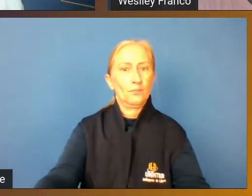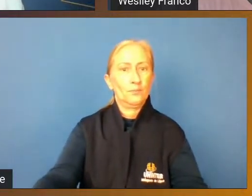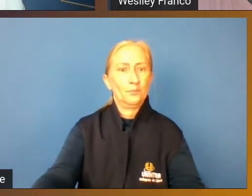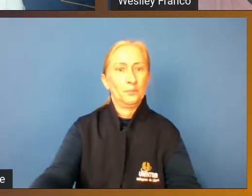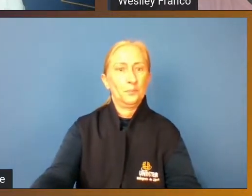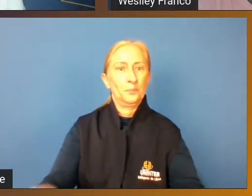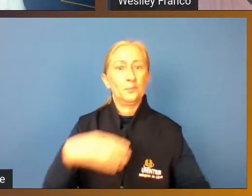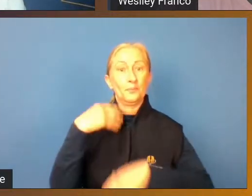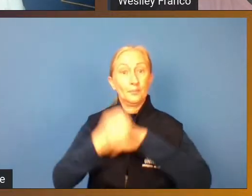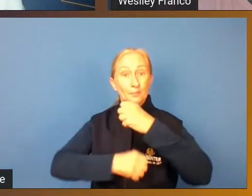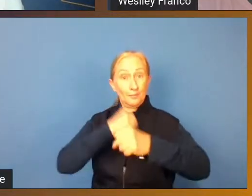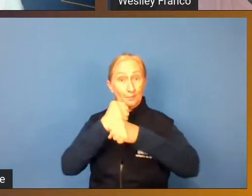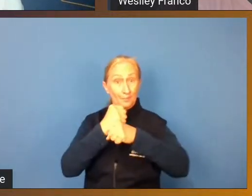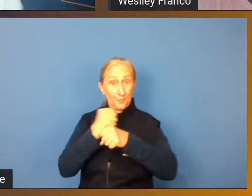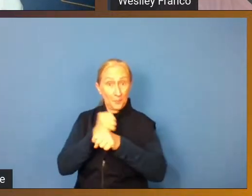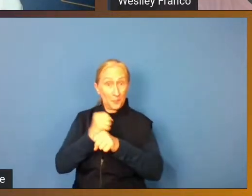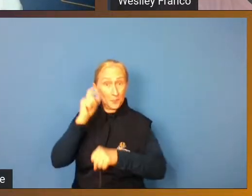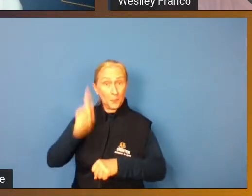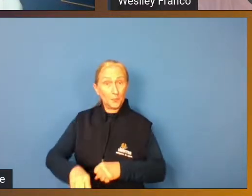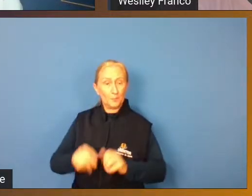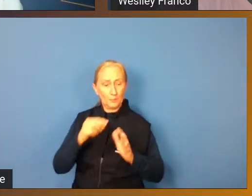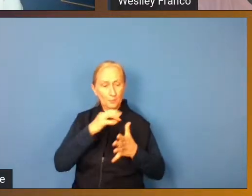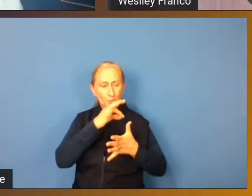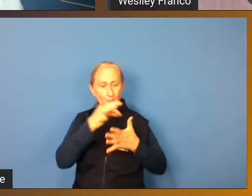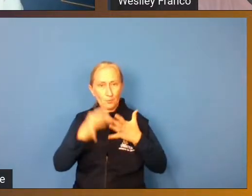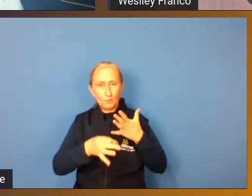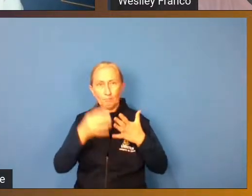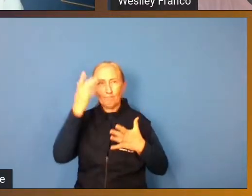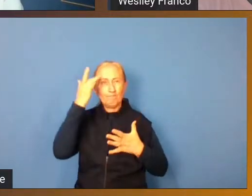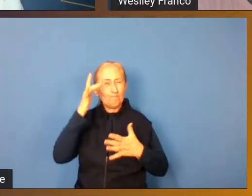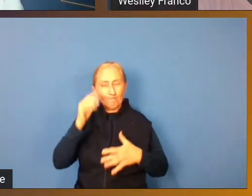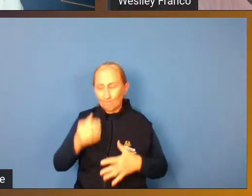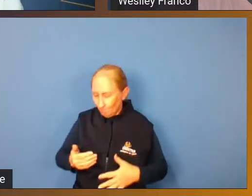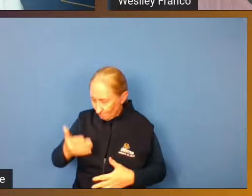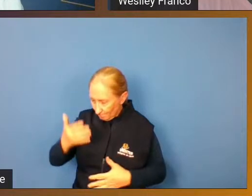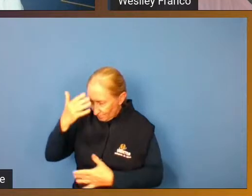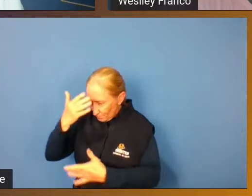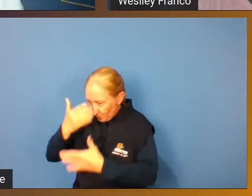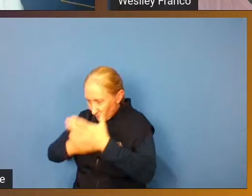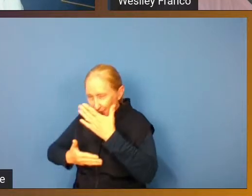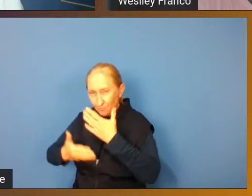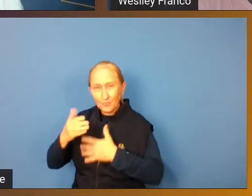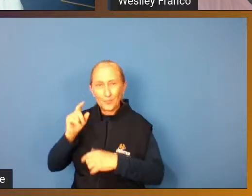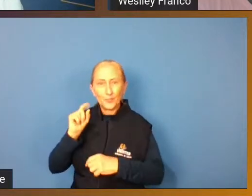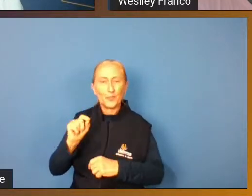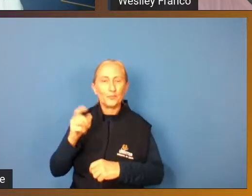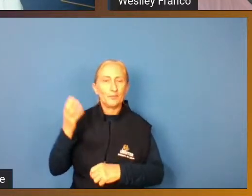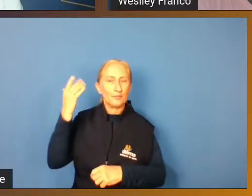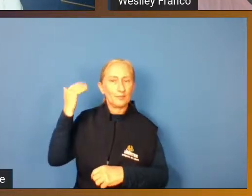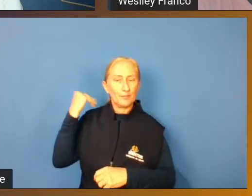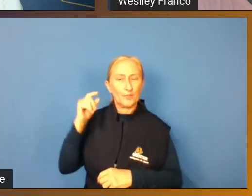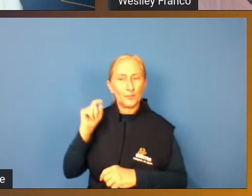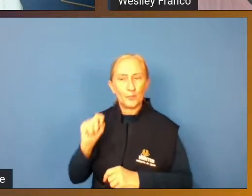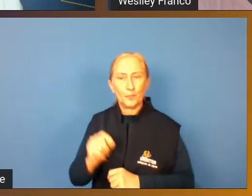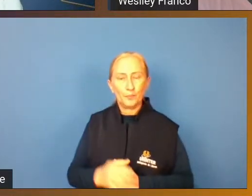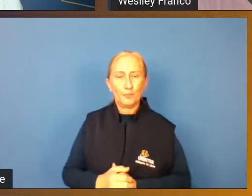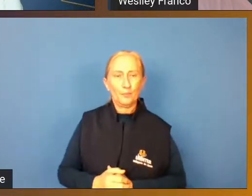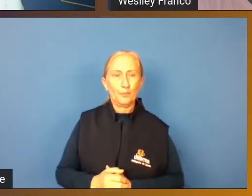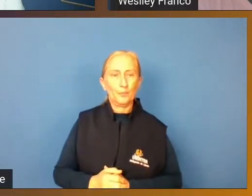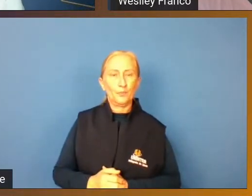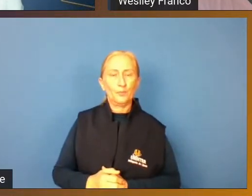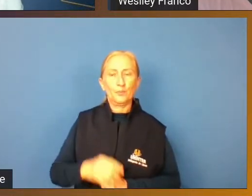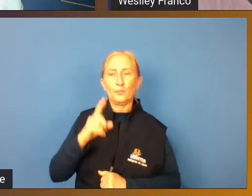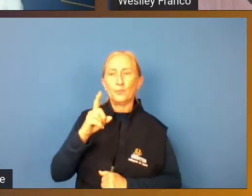tem até um comentário específico que eu já não sei mais já passou aqui ah do